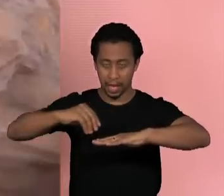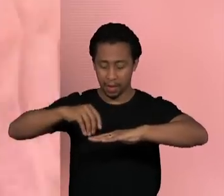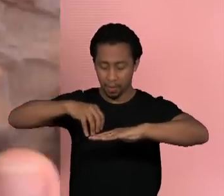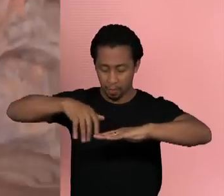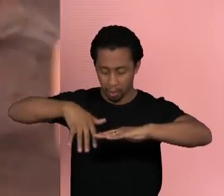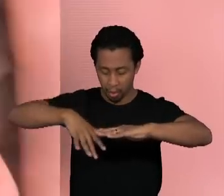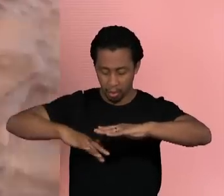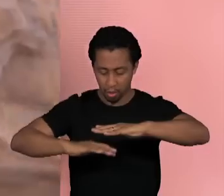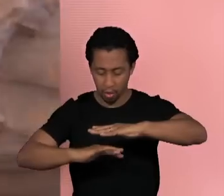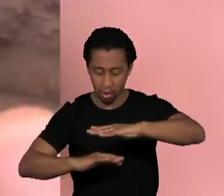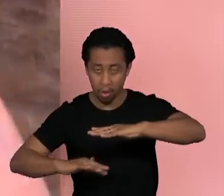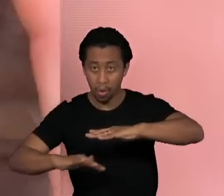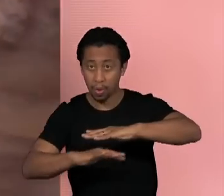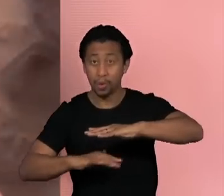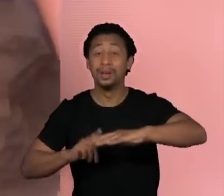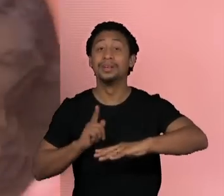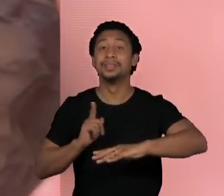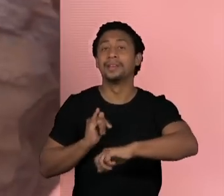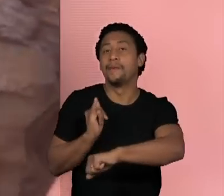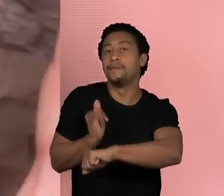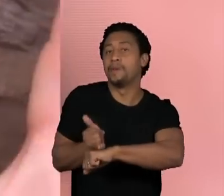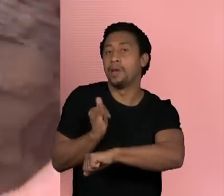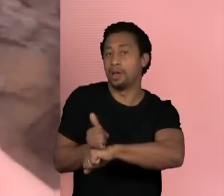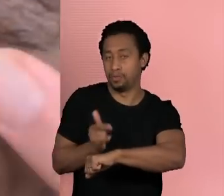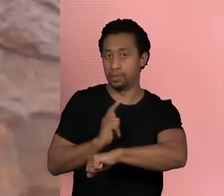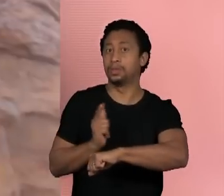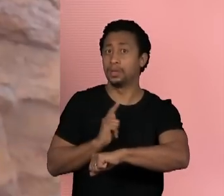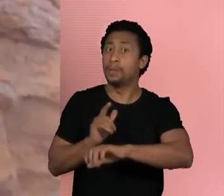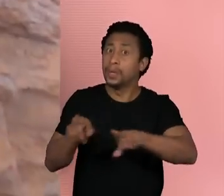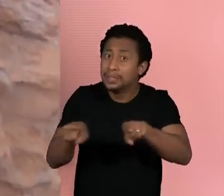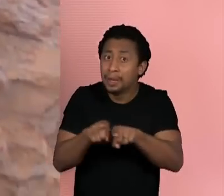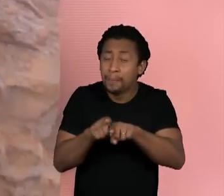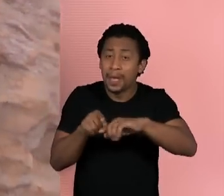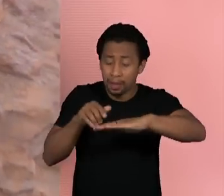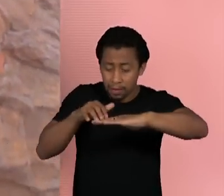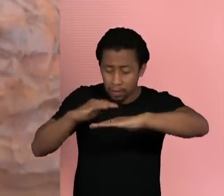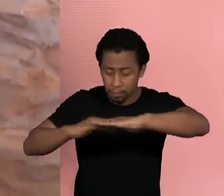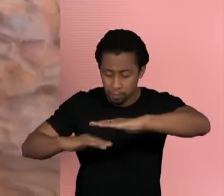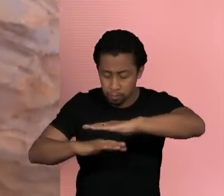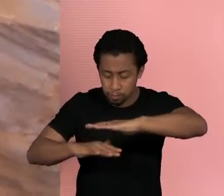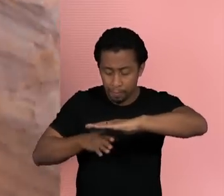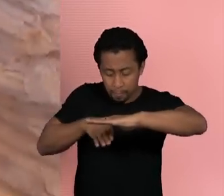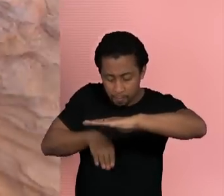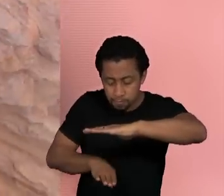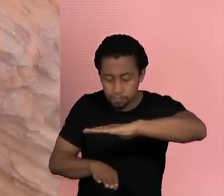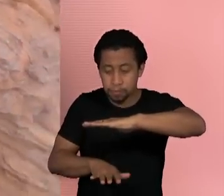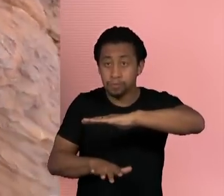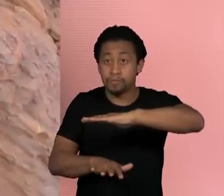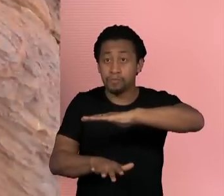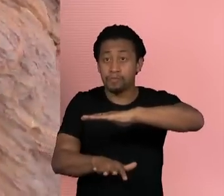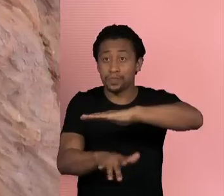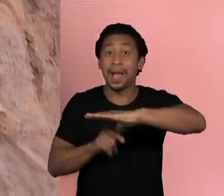lugar onde tem o ferro, mas também são o nosso aquífero. Então, toda vez que se quebra essa rocha, se perde